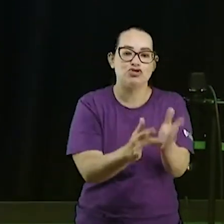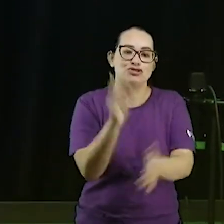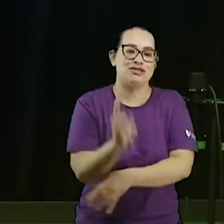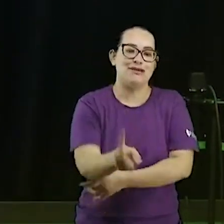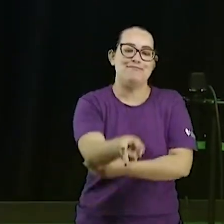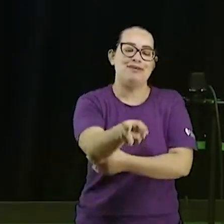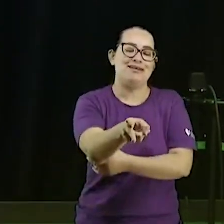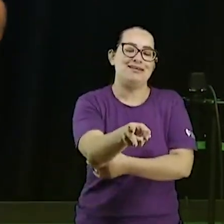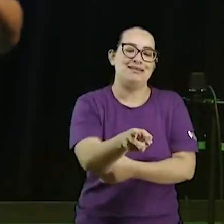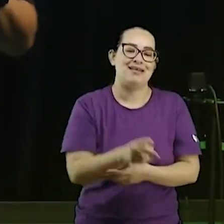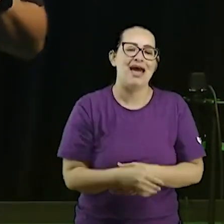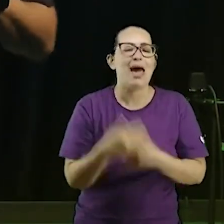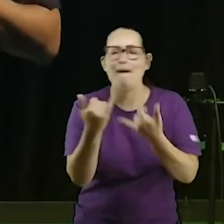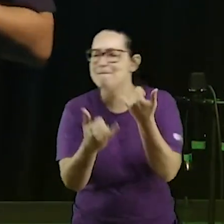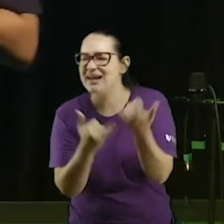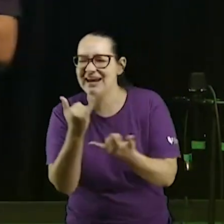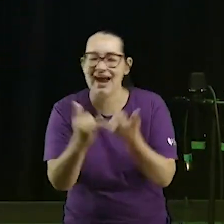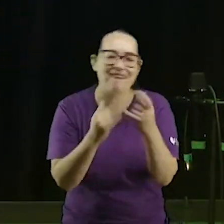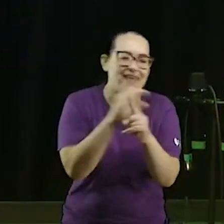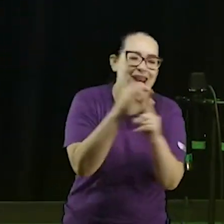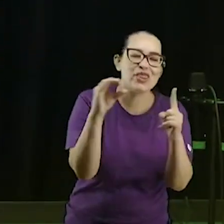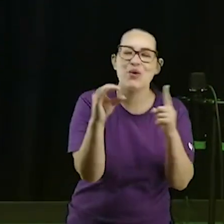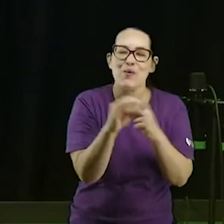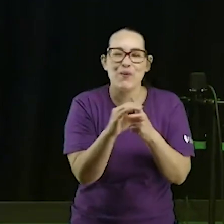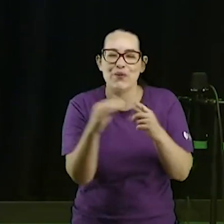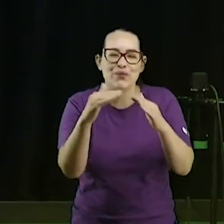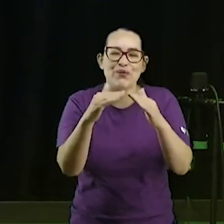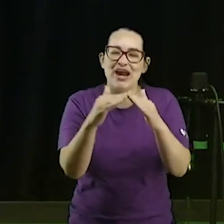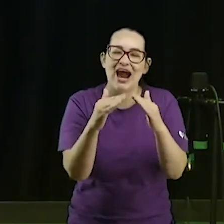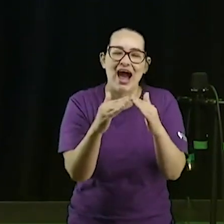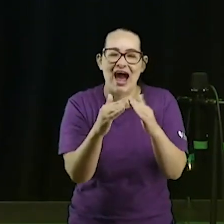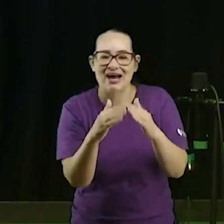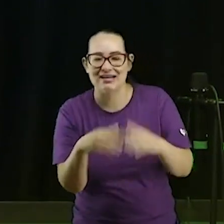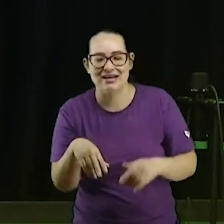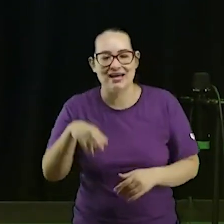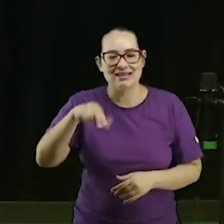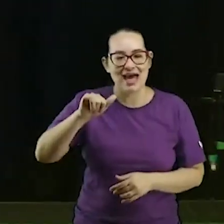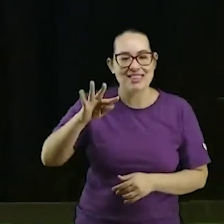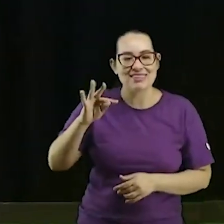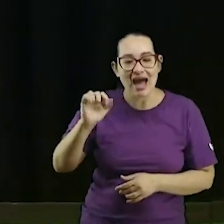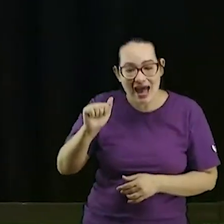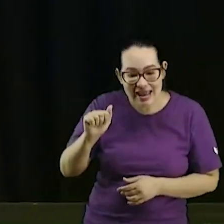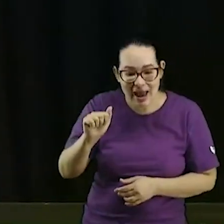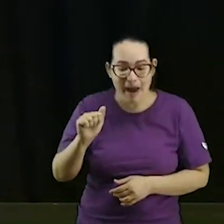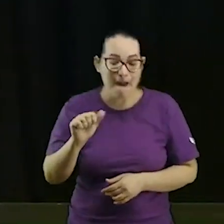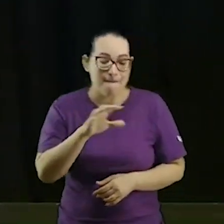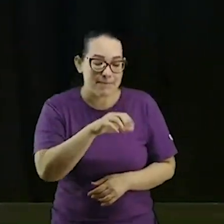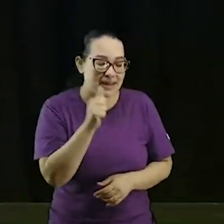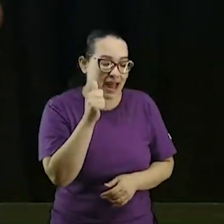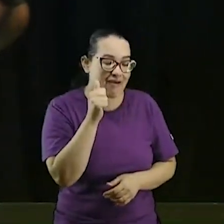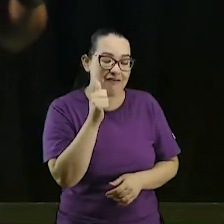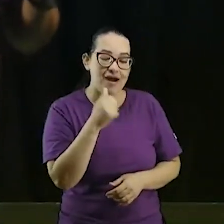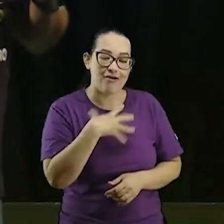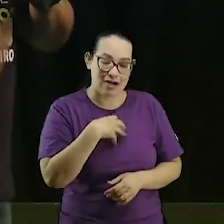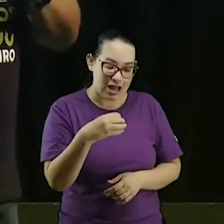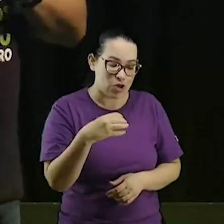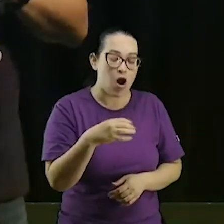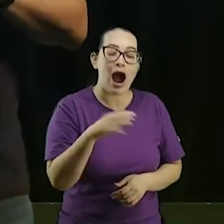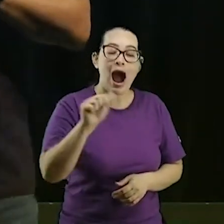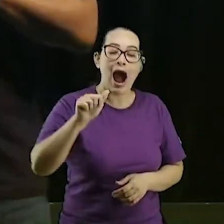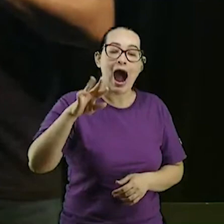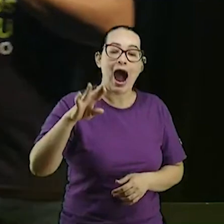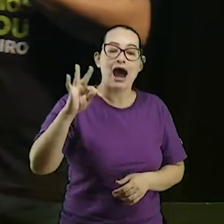eles tinham essas brincadeiras Natália pegava Arthur na piscina na praia brincadeira de filho de crente qual é?